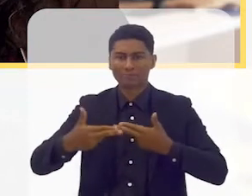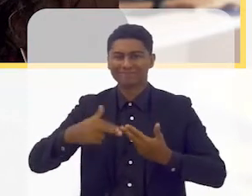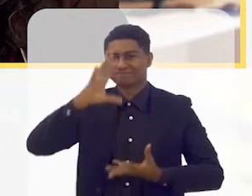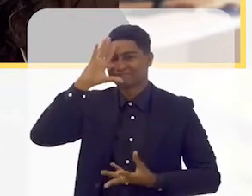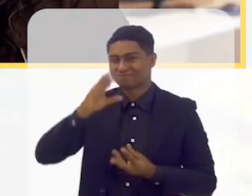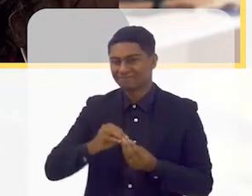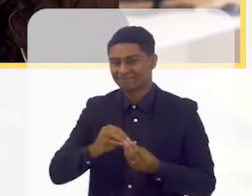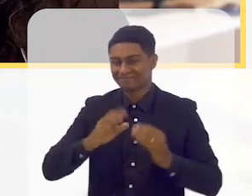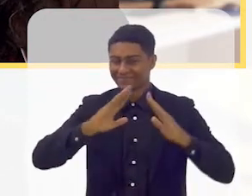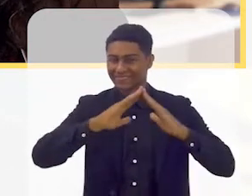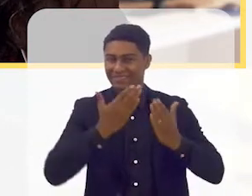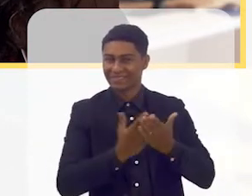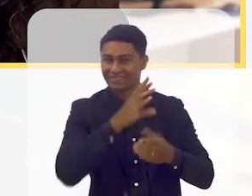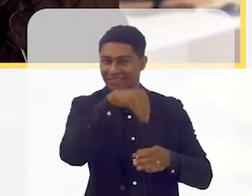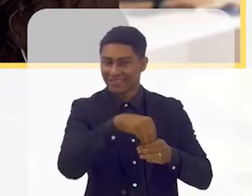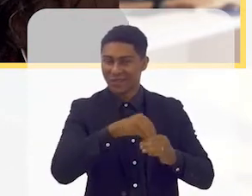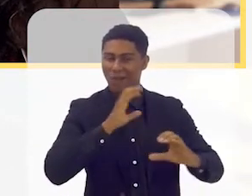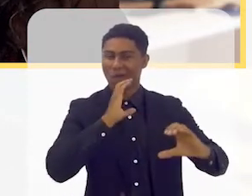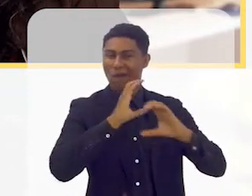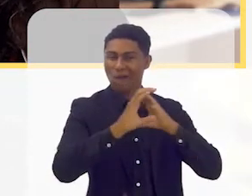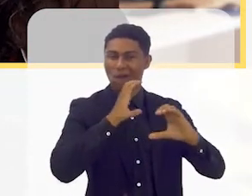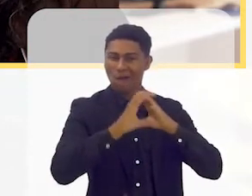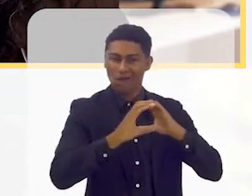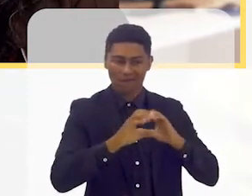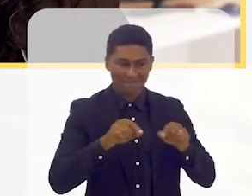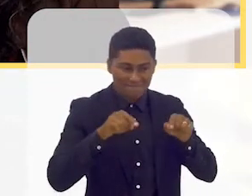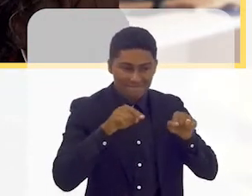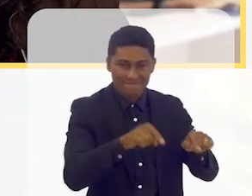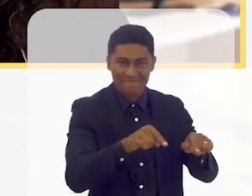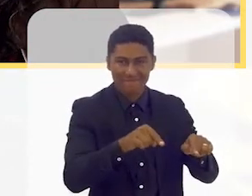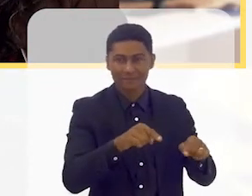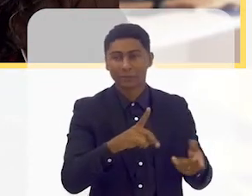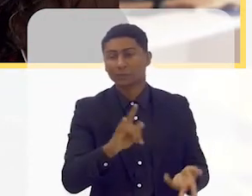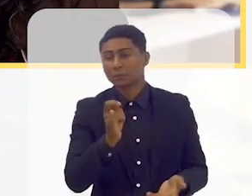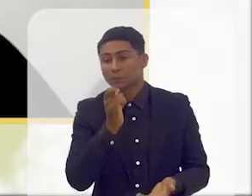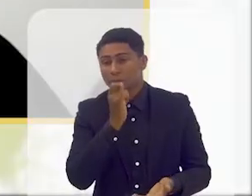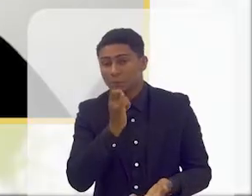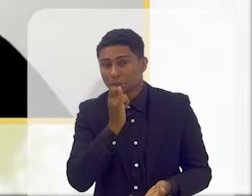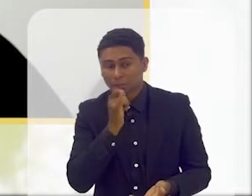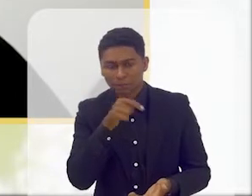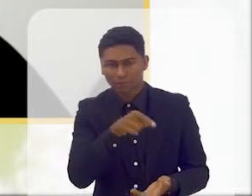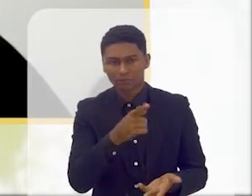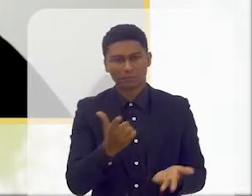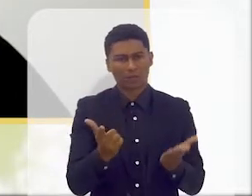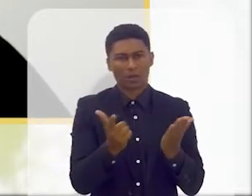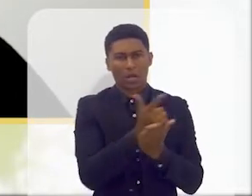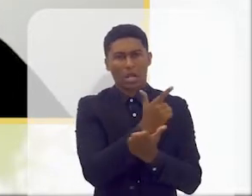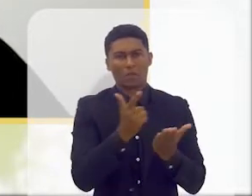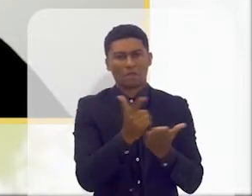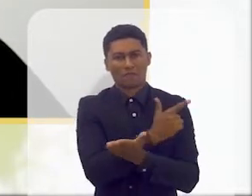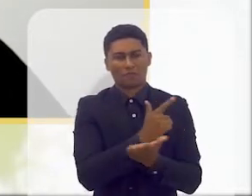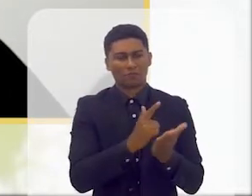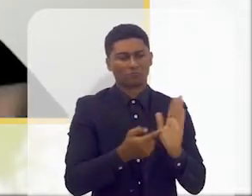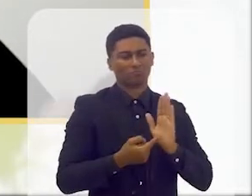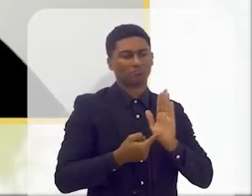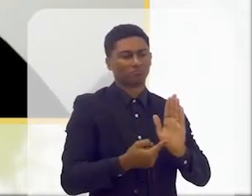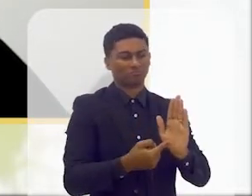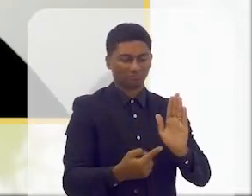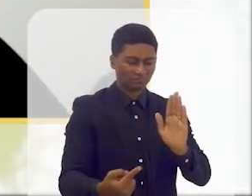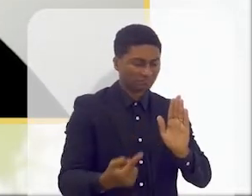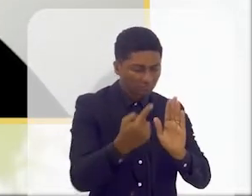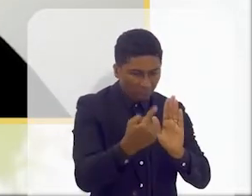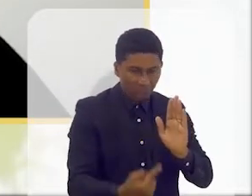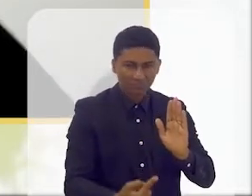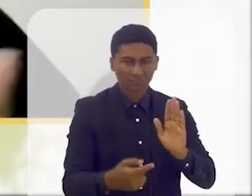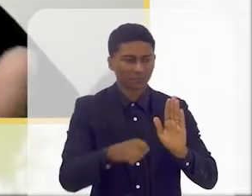escola, se eu levar para a escola, se eu levar para a escola um livro, e um livro que é diferente, um livro que pode ser para